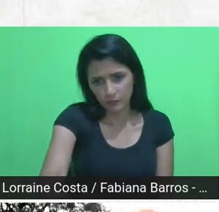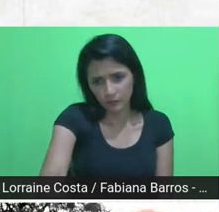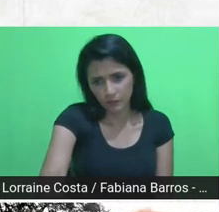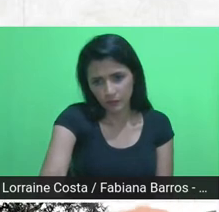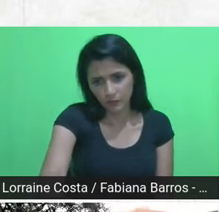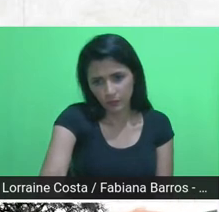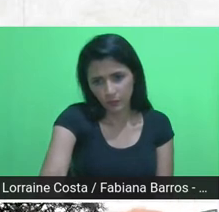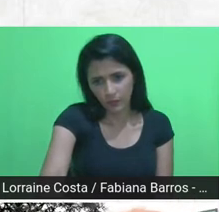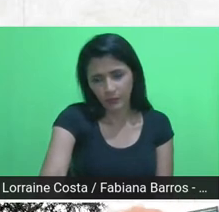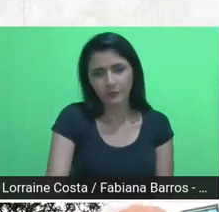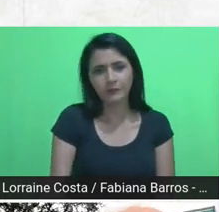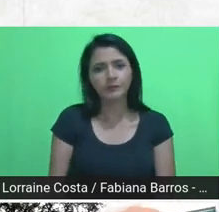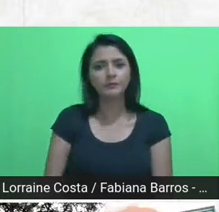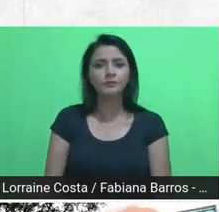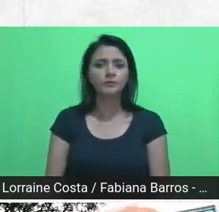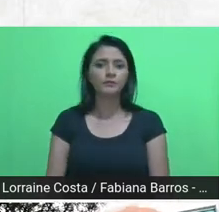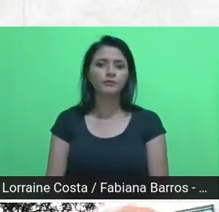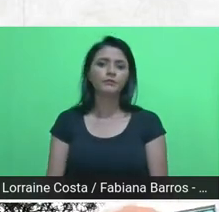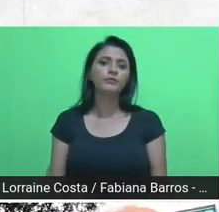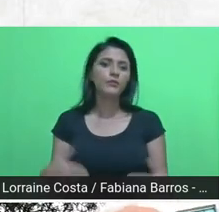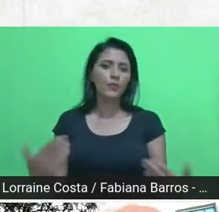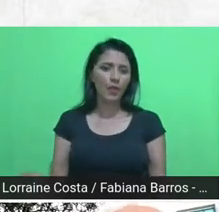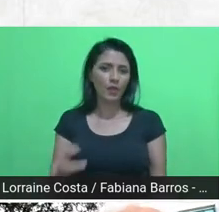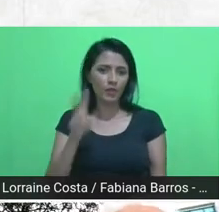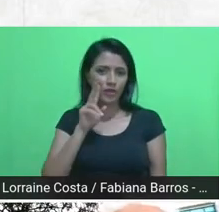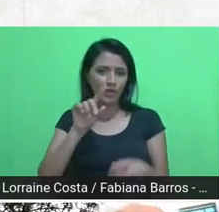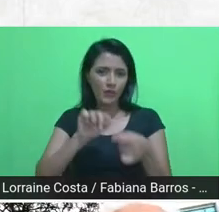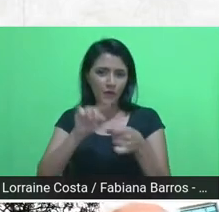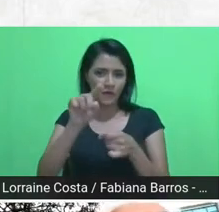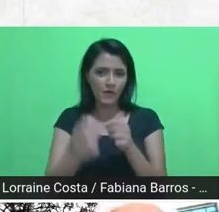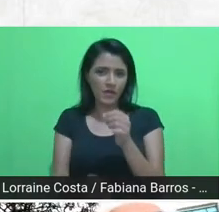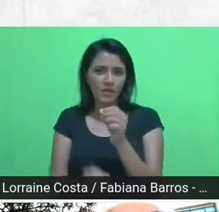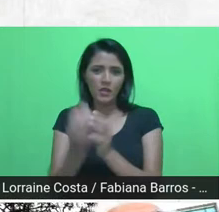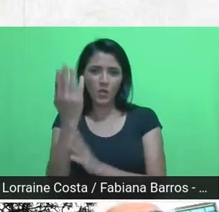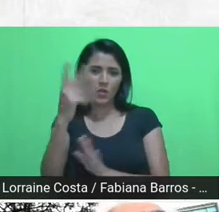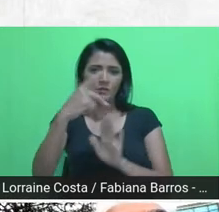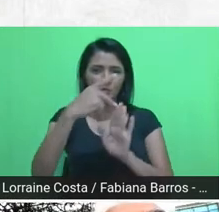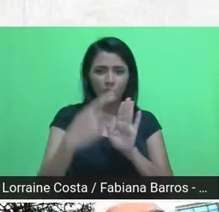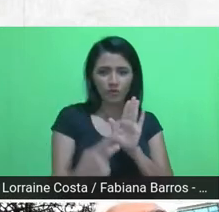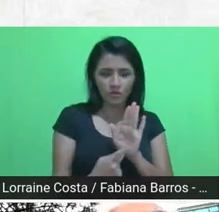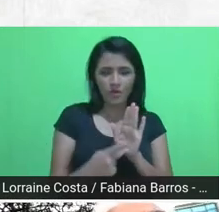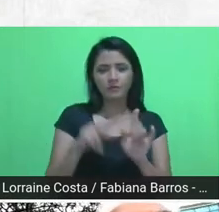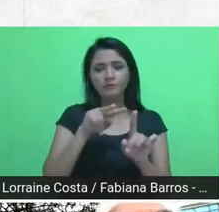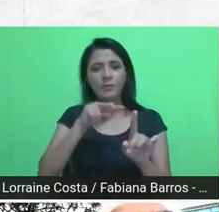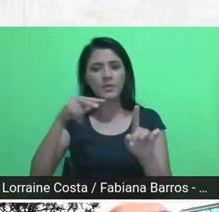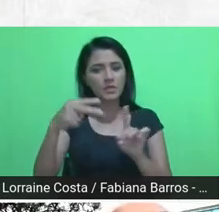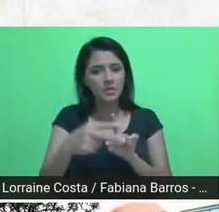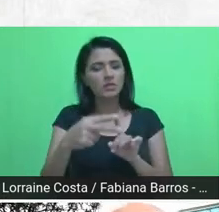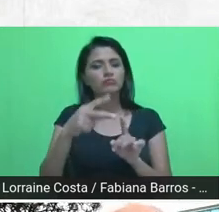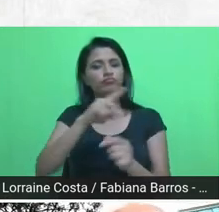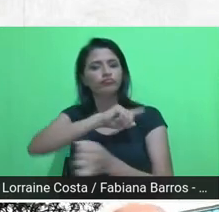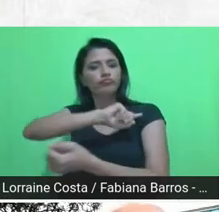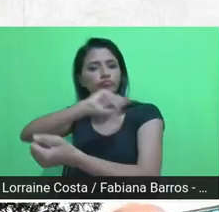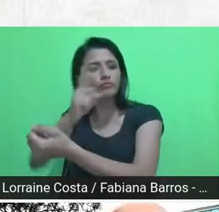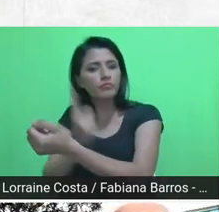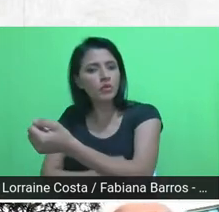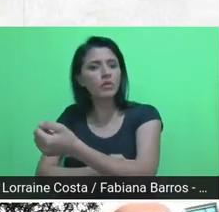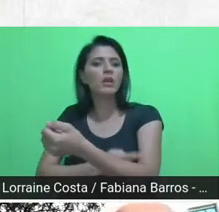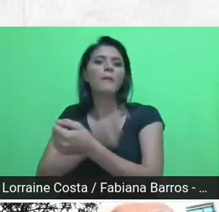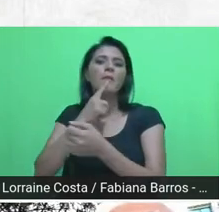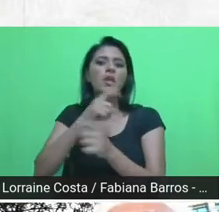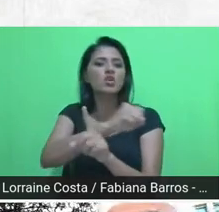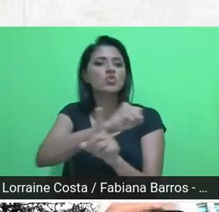Então, a gente fez esse projeto com uma perspectiva de empoderamento social, né?